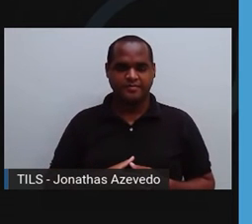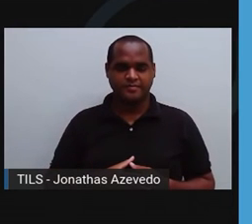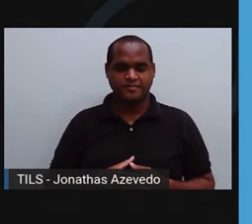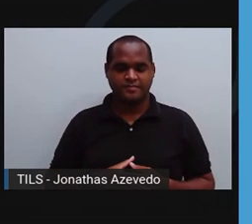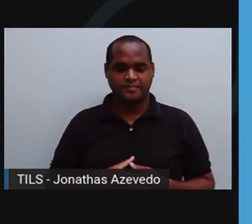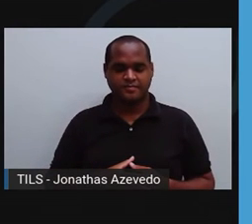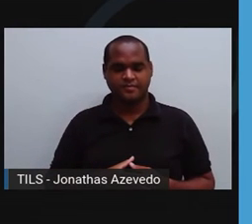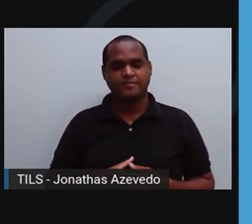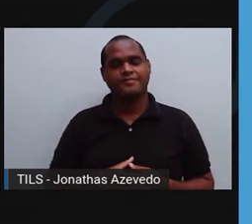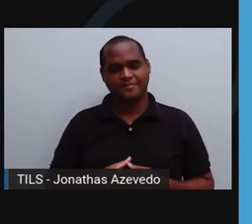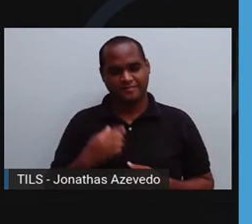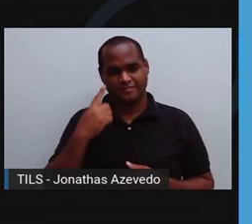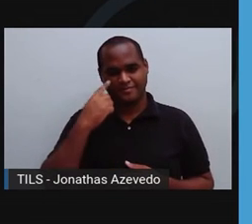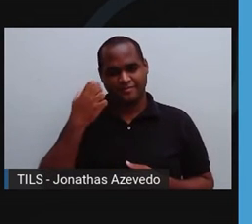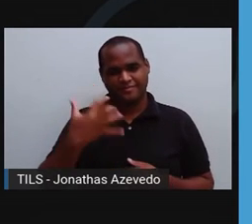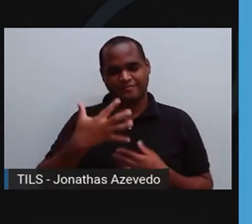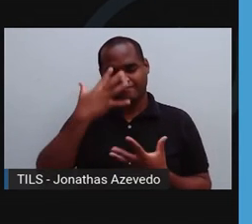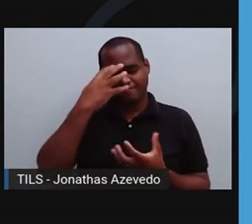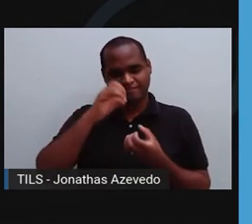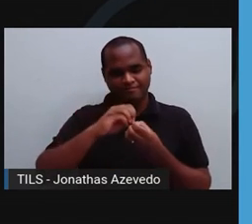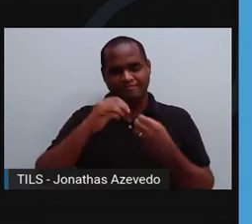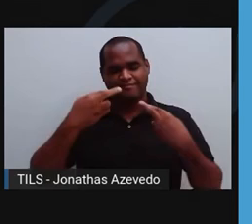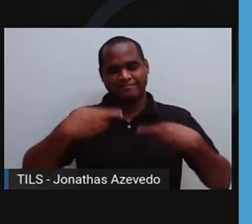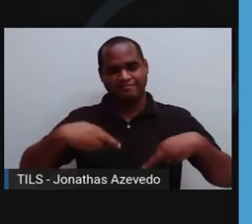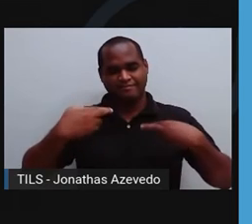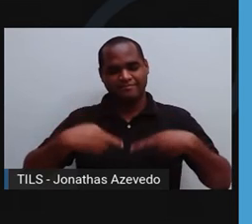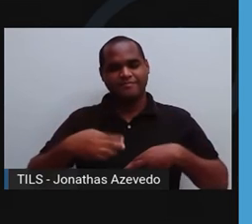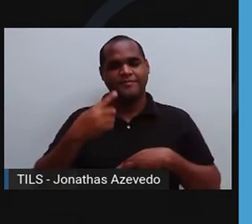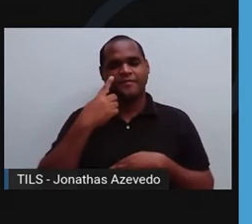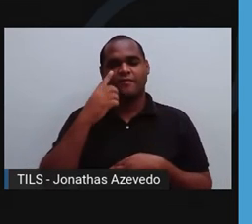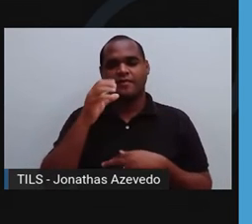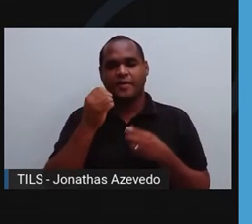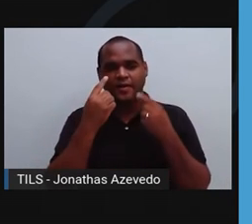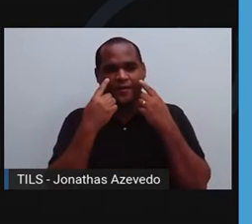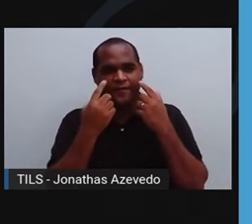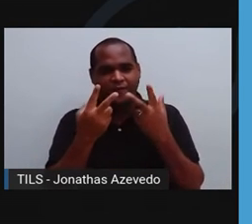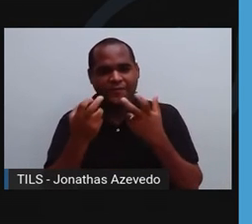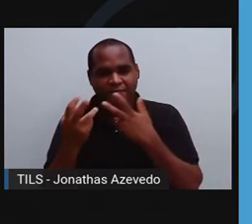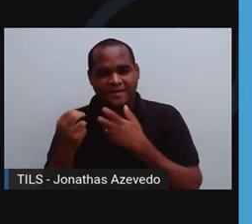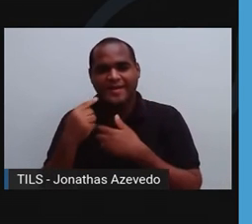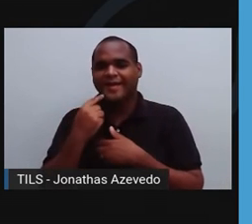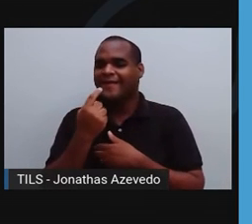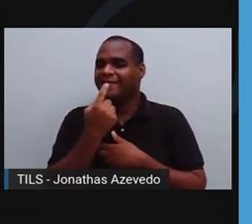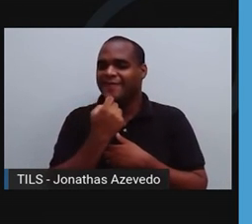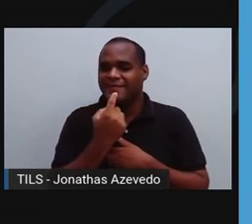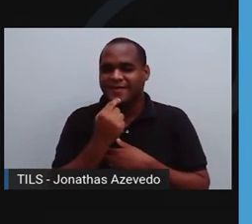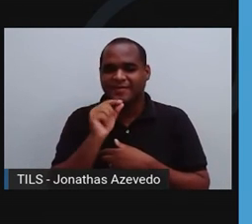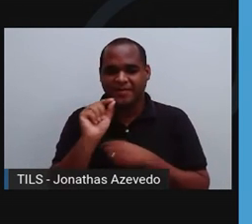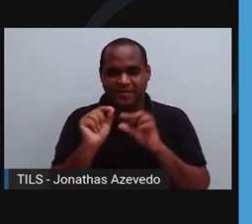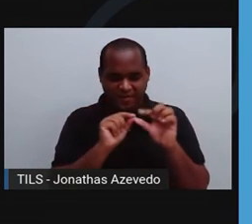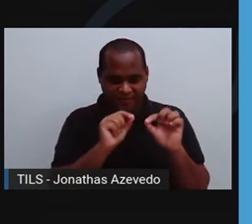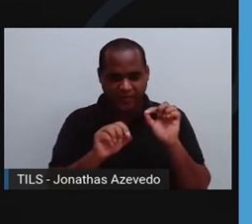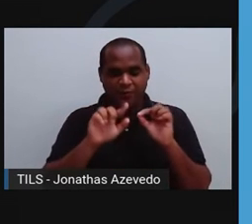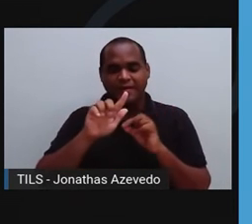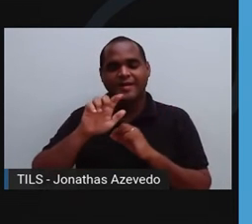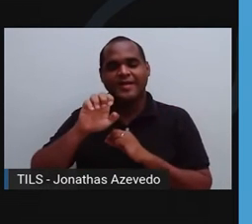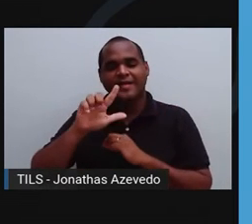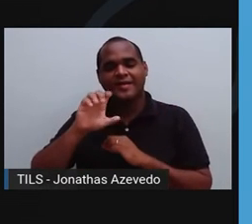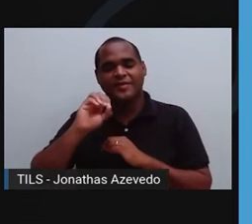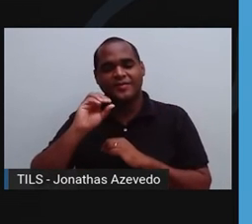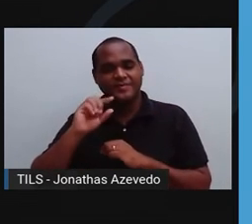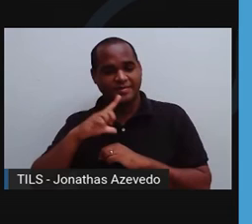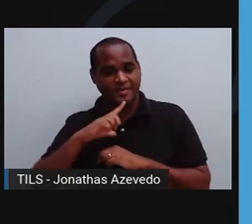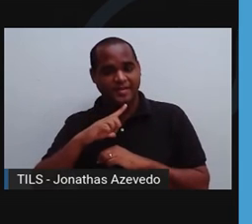Fazendo uma pequena revisão, repare, todas essas bolinhas são os ganglos linfáticos e os riscos são os vasos